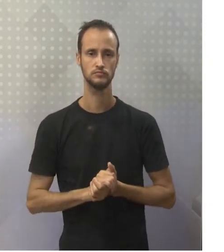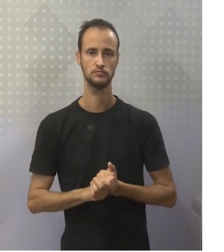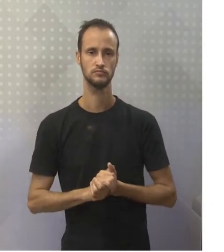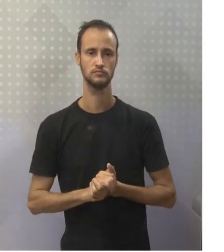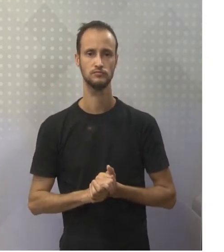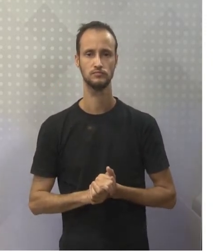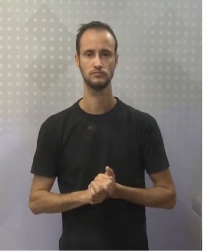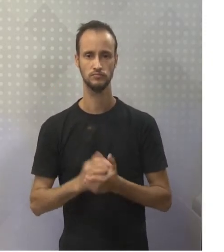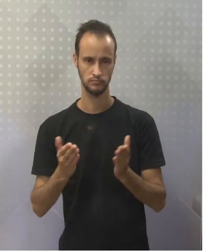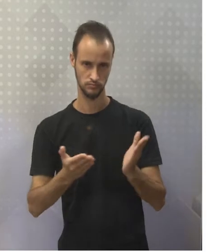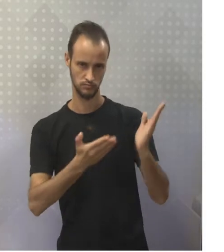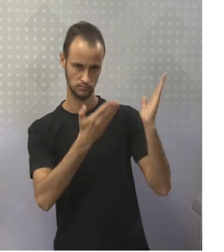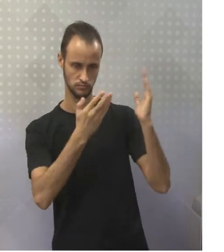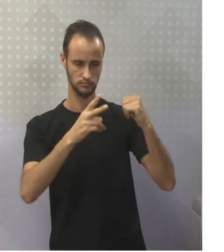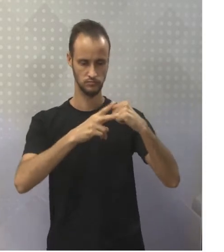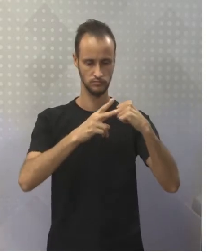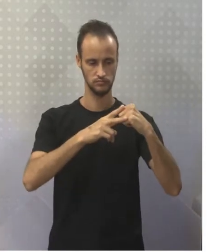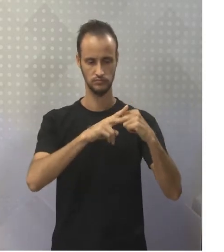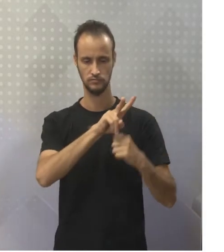visit, visited,